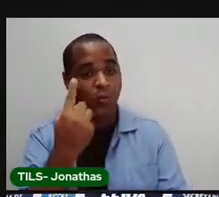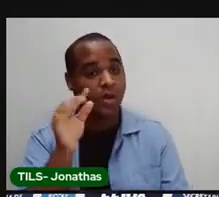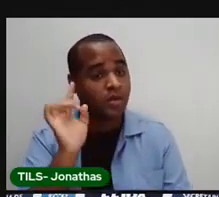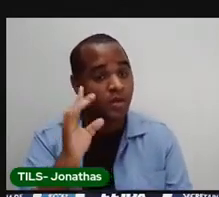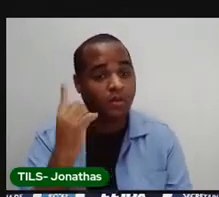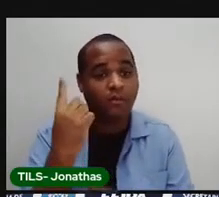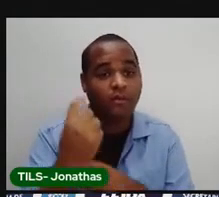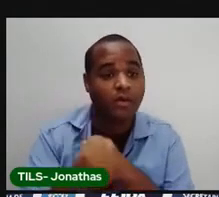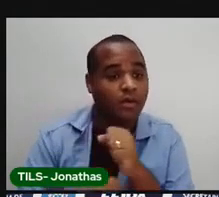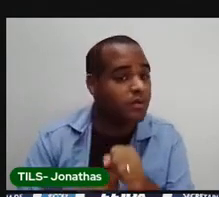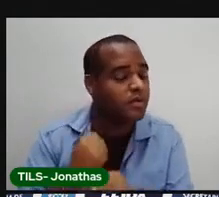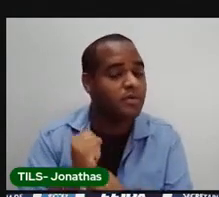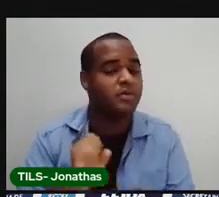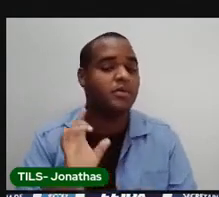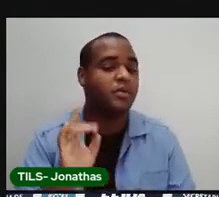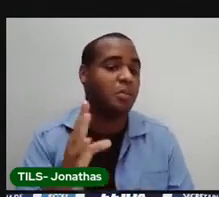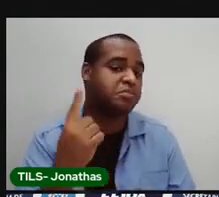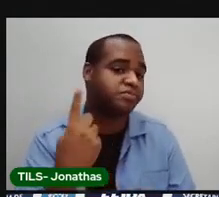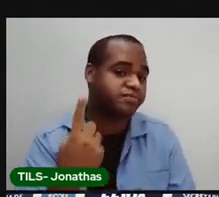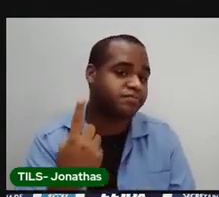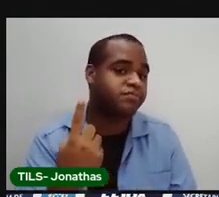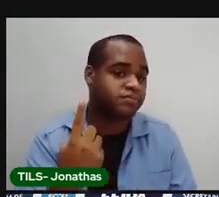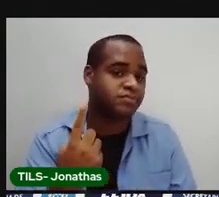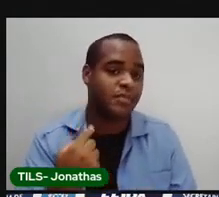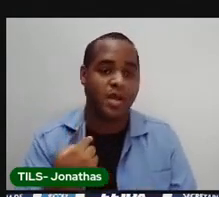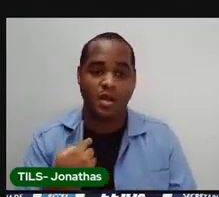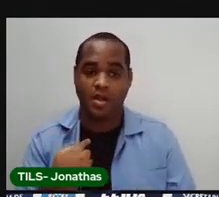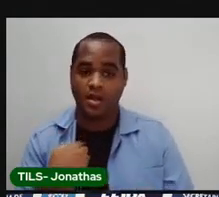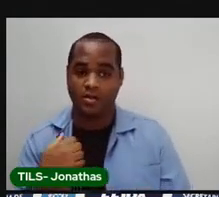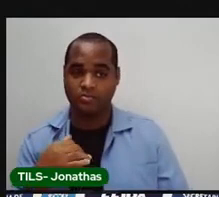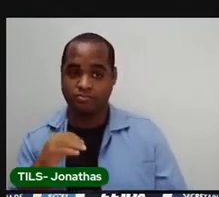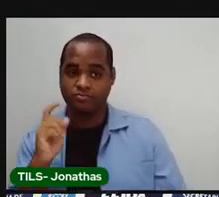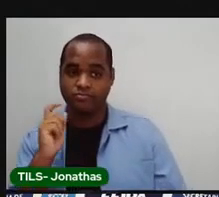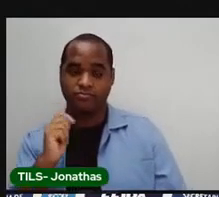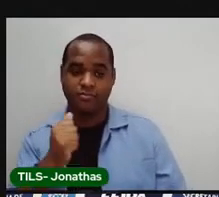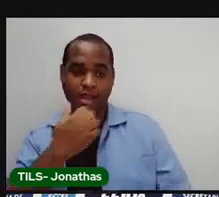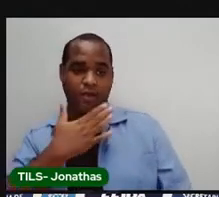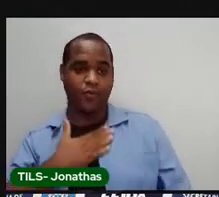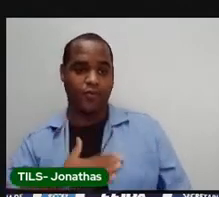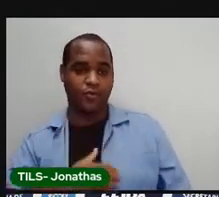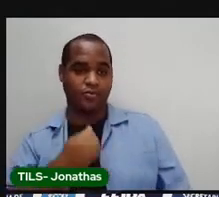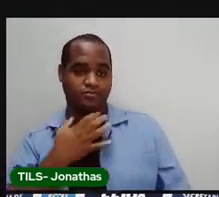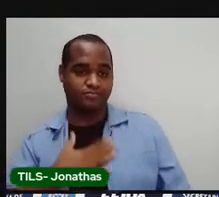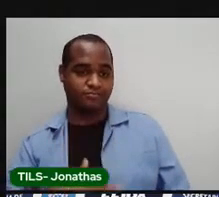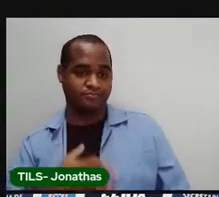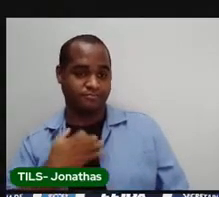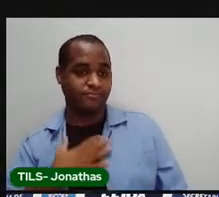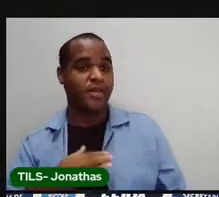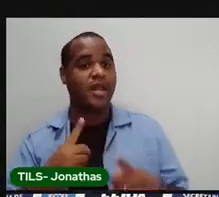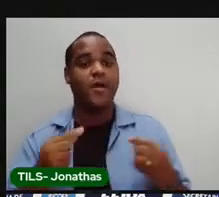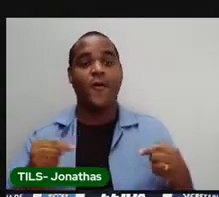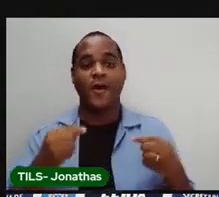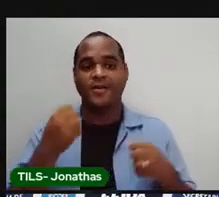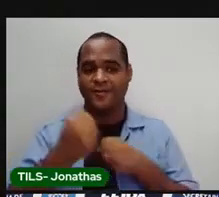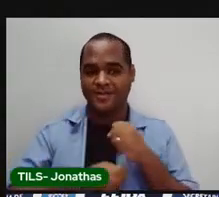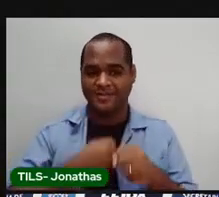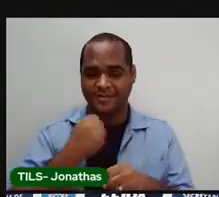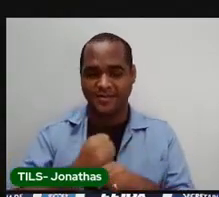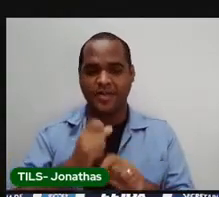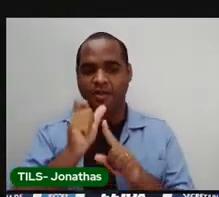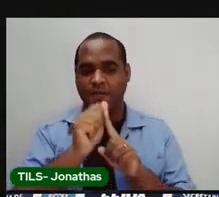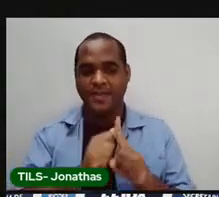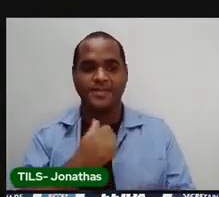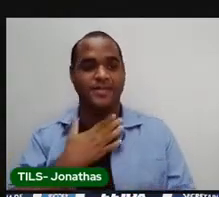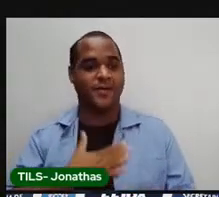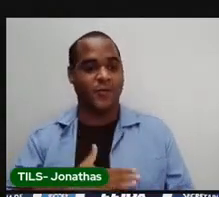aniversário, ó, uma vez no ano. Eu faço aniversário em agosto. Então, esse ano, no mês de agosto,